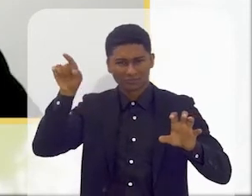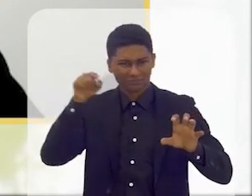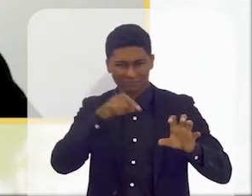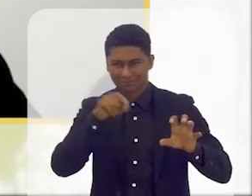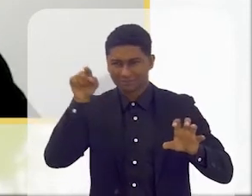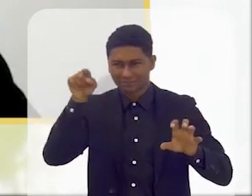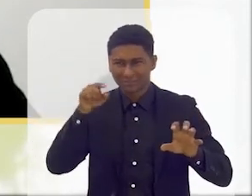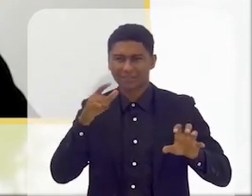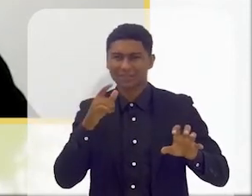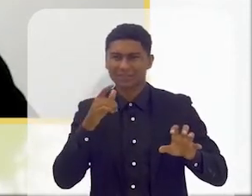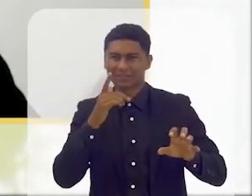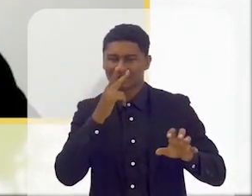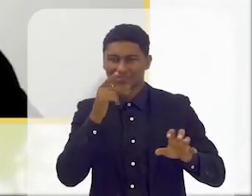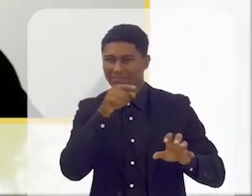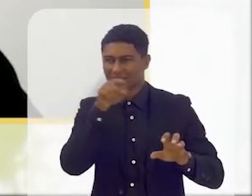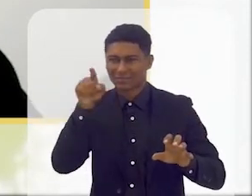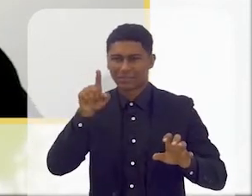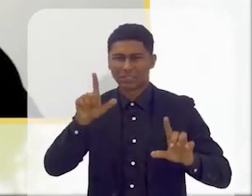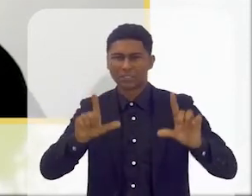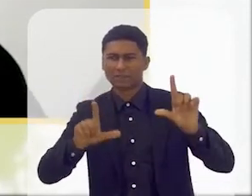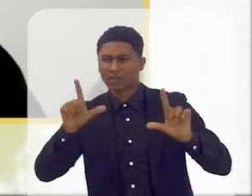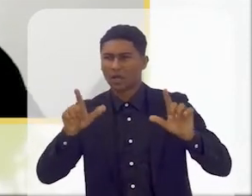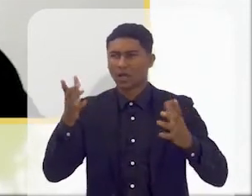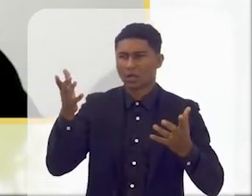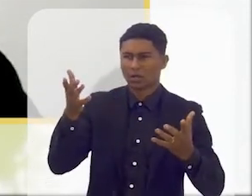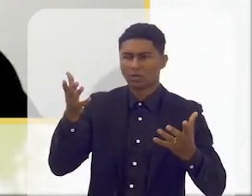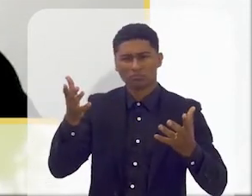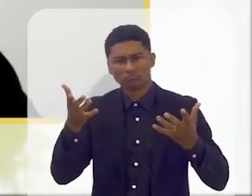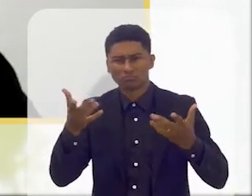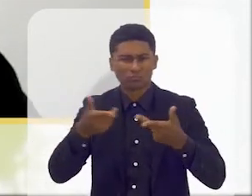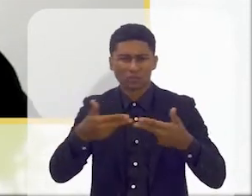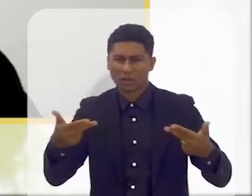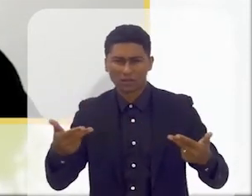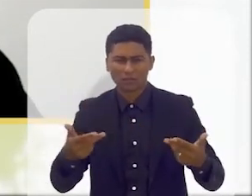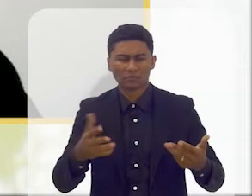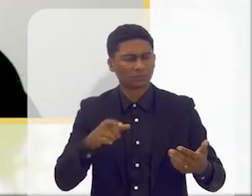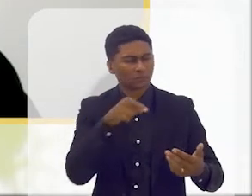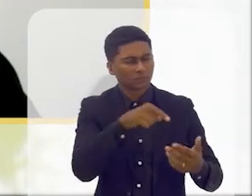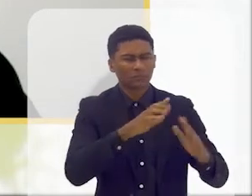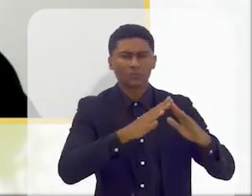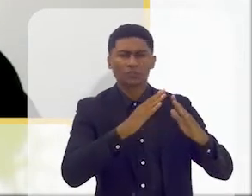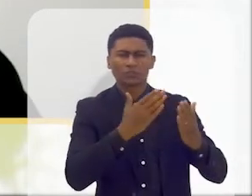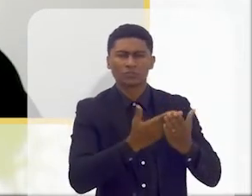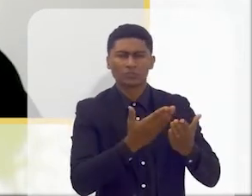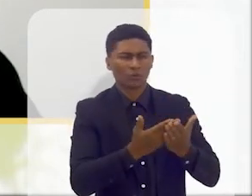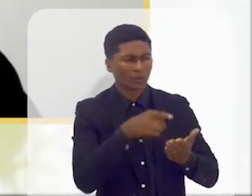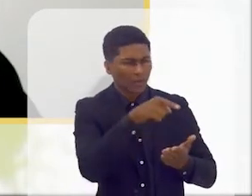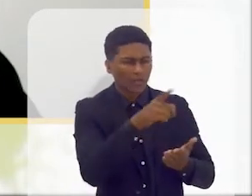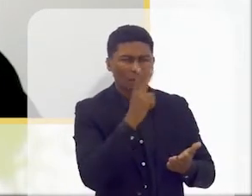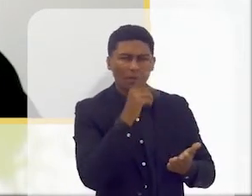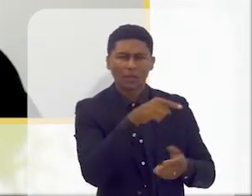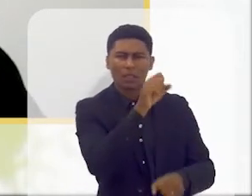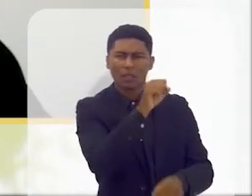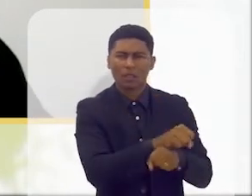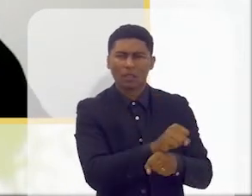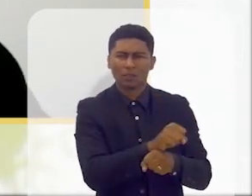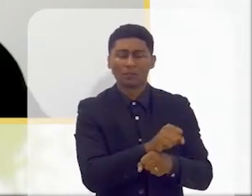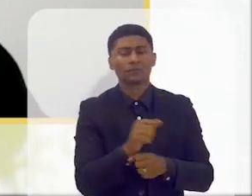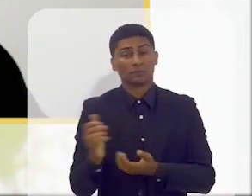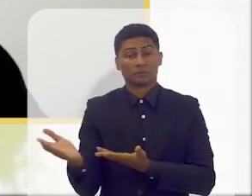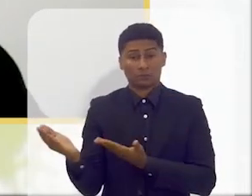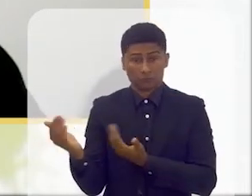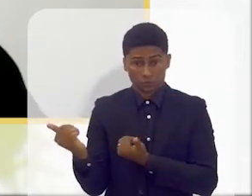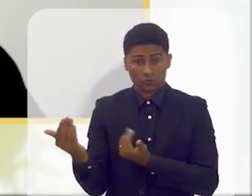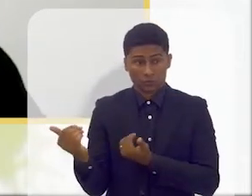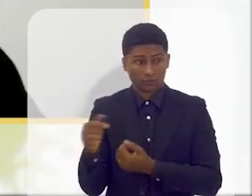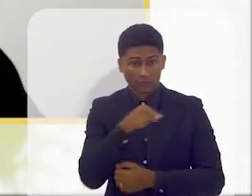banal para nós. E a escola não seguiu este ritmo. Então nós temos jovens, aos quais